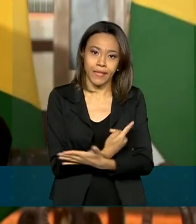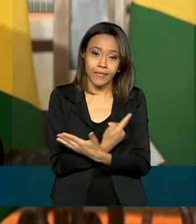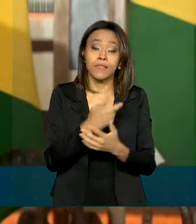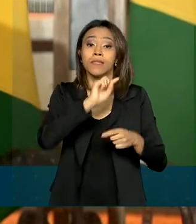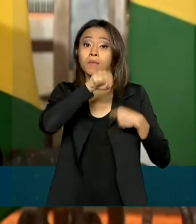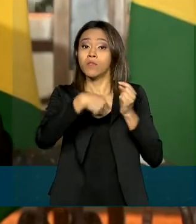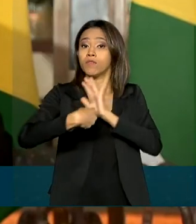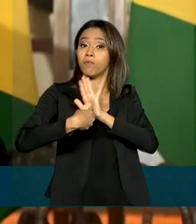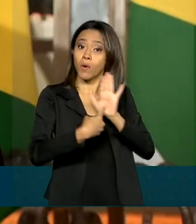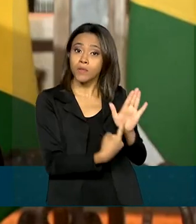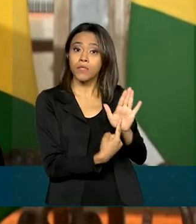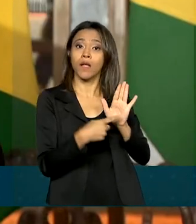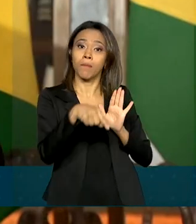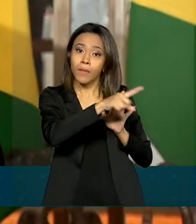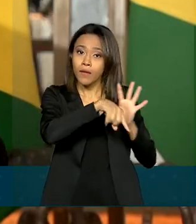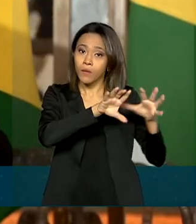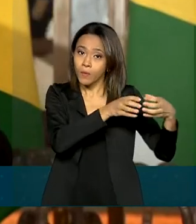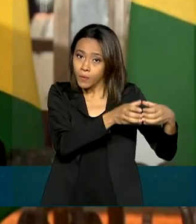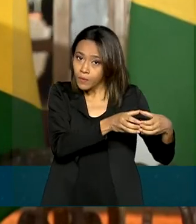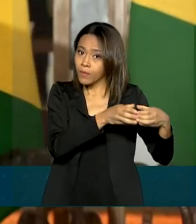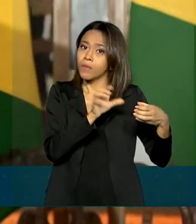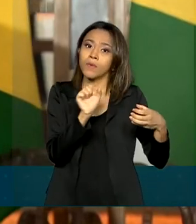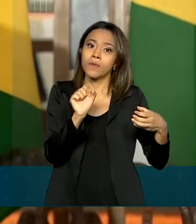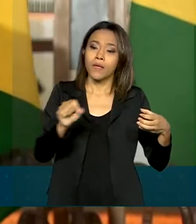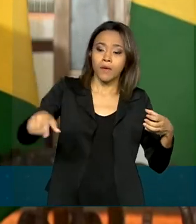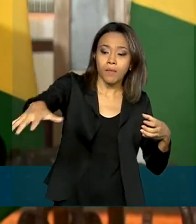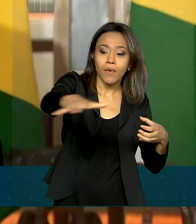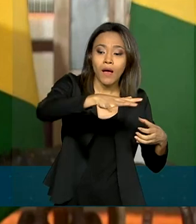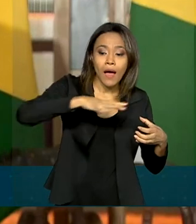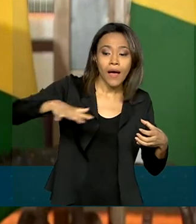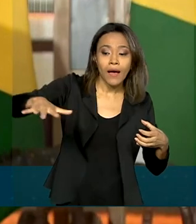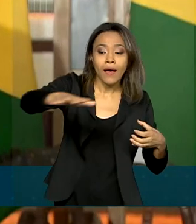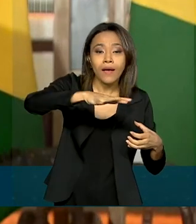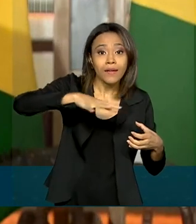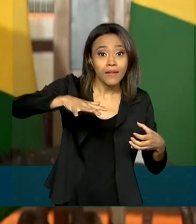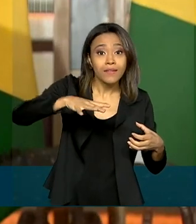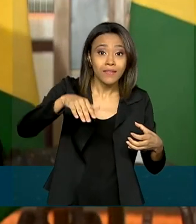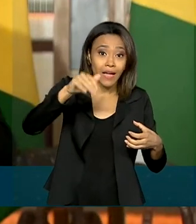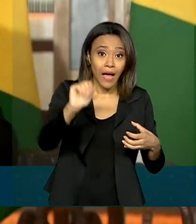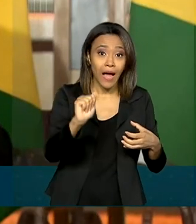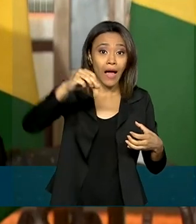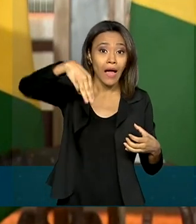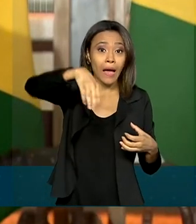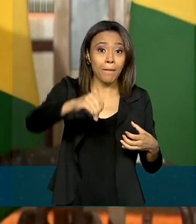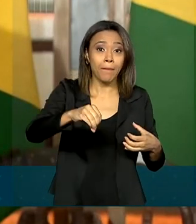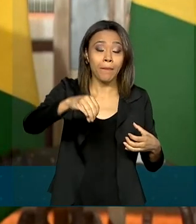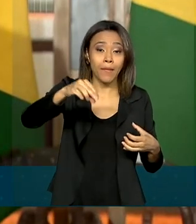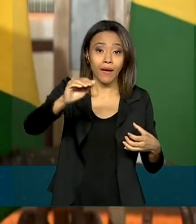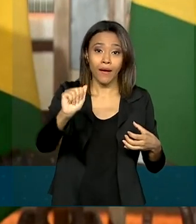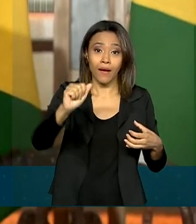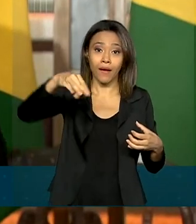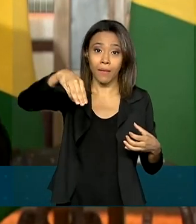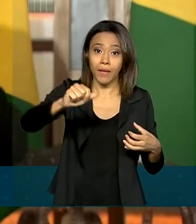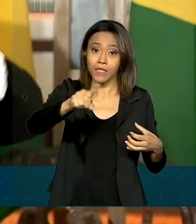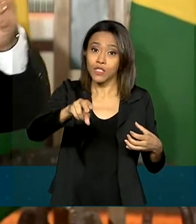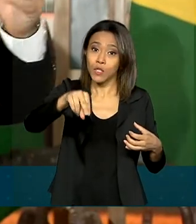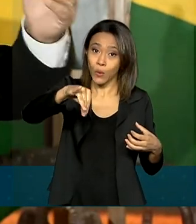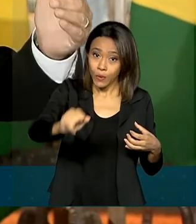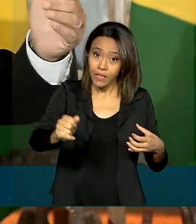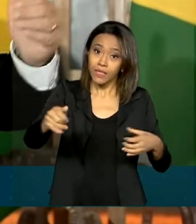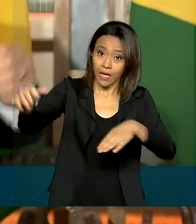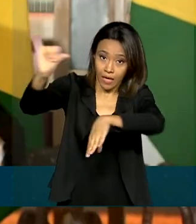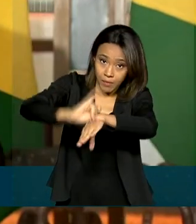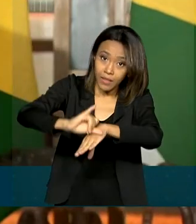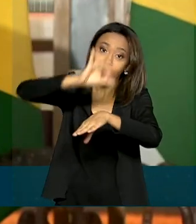também um aspecto da Amazônia, vamos dizer assim, consolidada no entorno da região de Manaus e